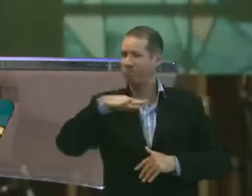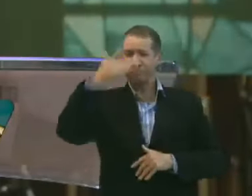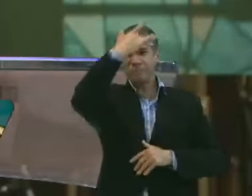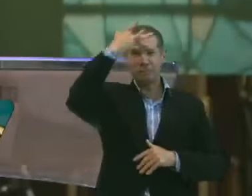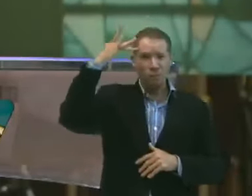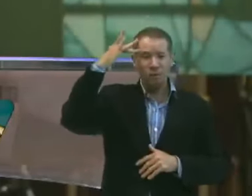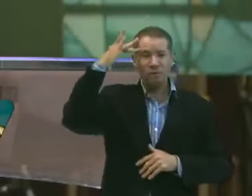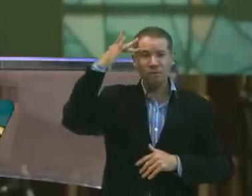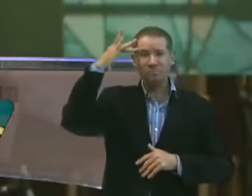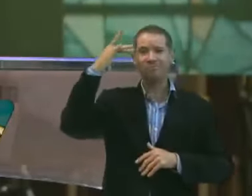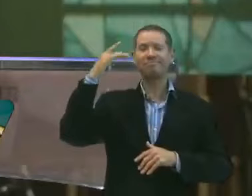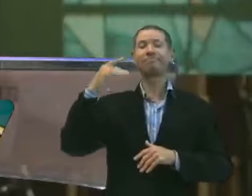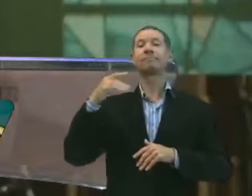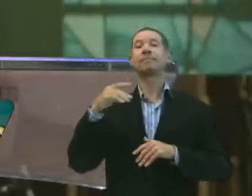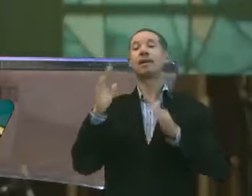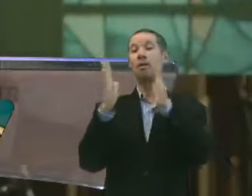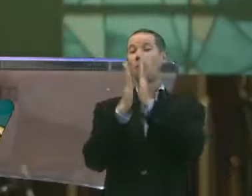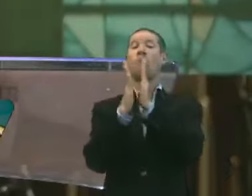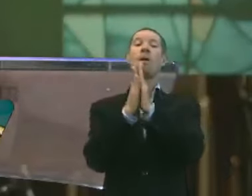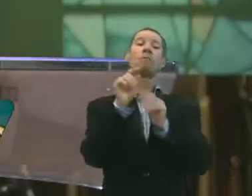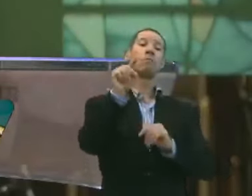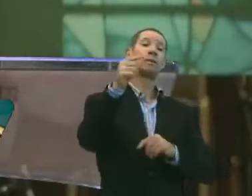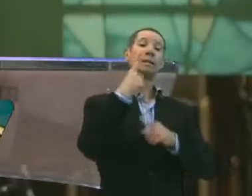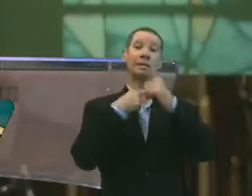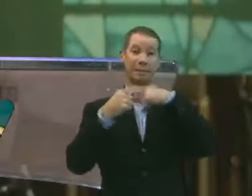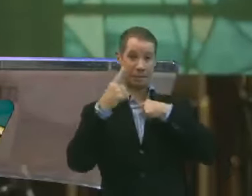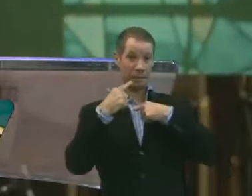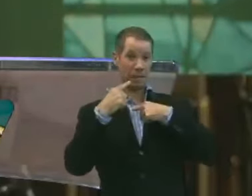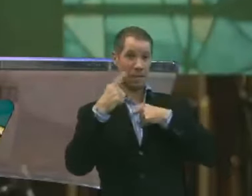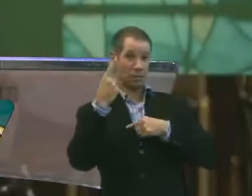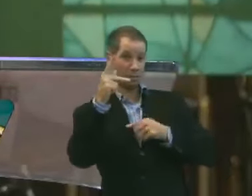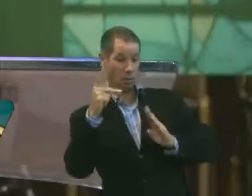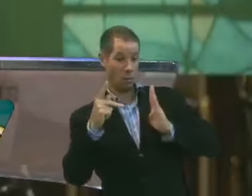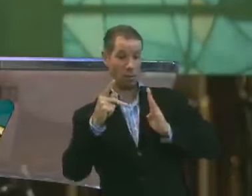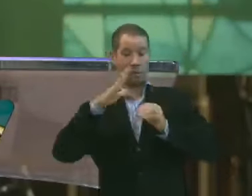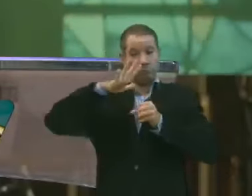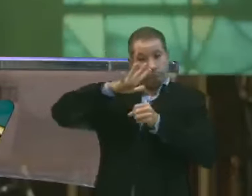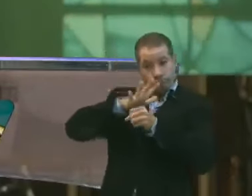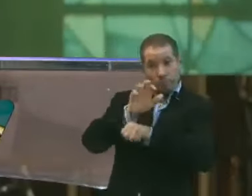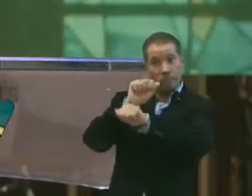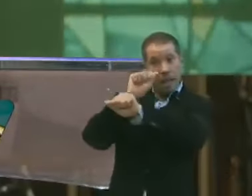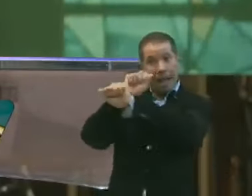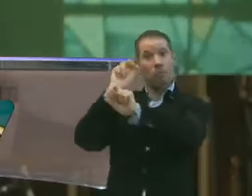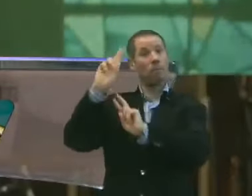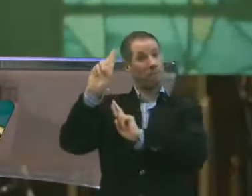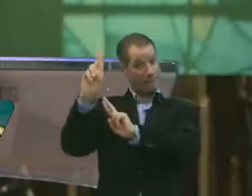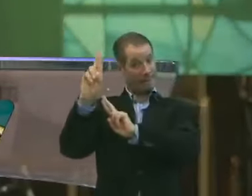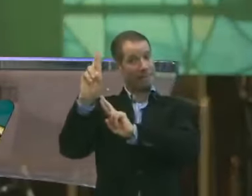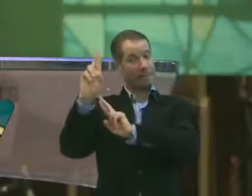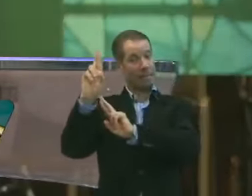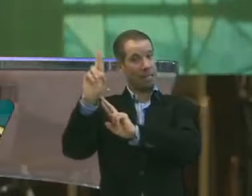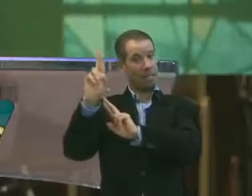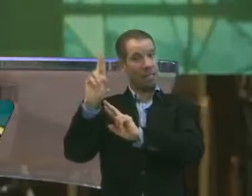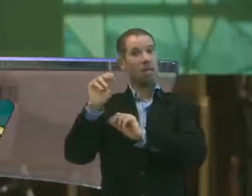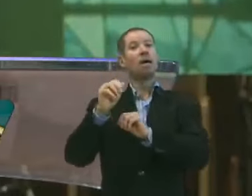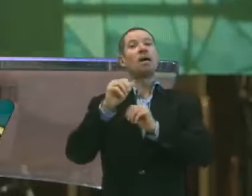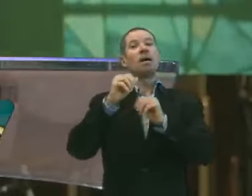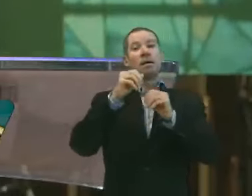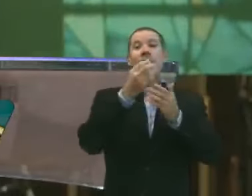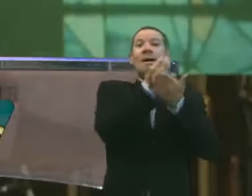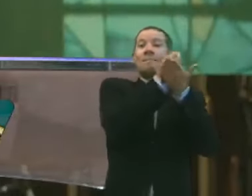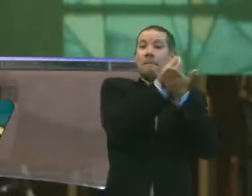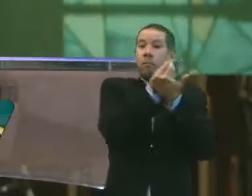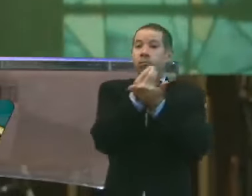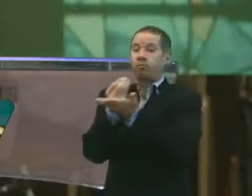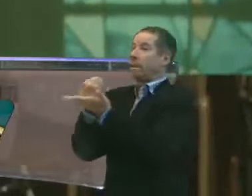Hoje eu quero orar por você. Que deseja encher o seu coração. De esperança. E se colocar diante de